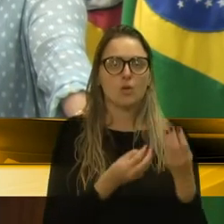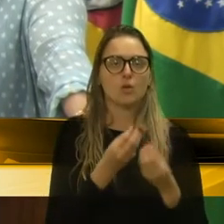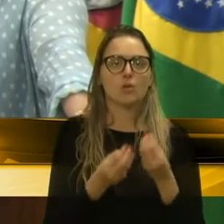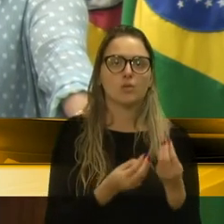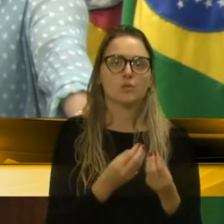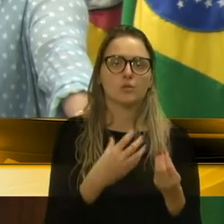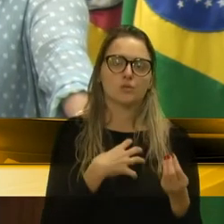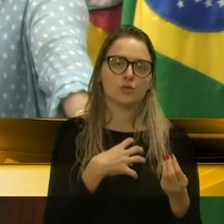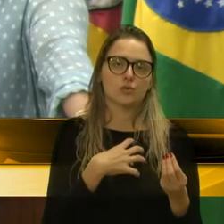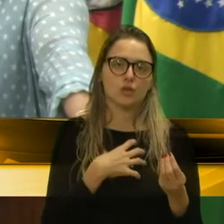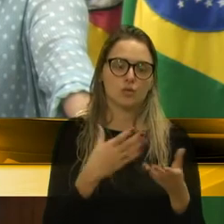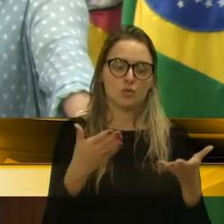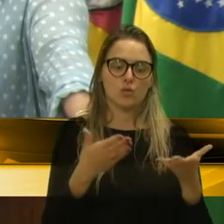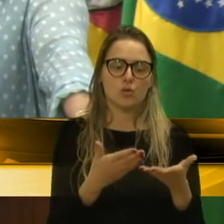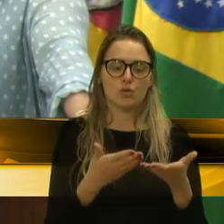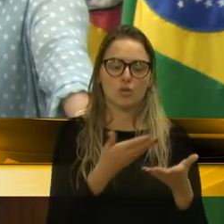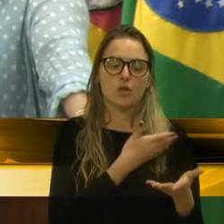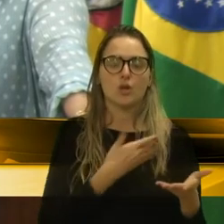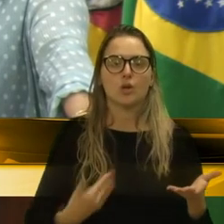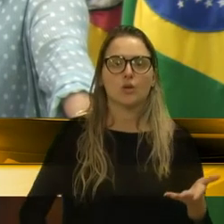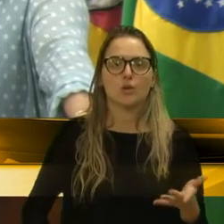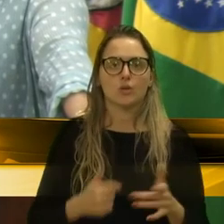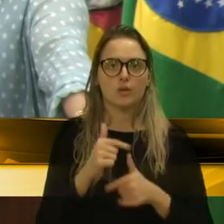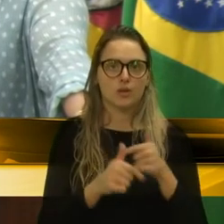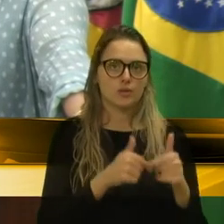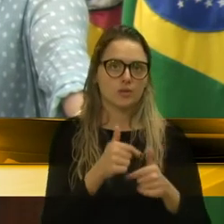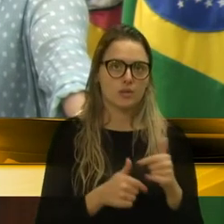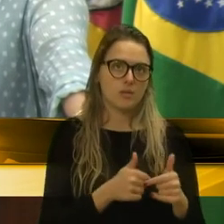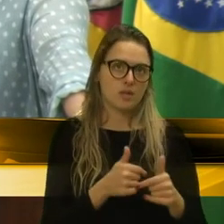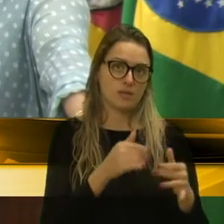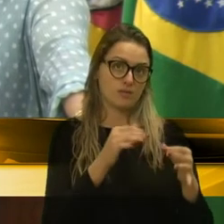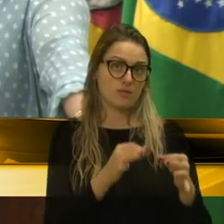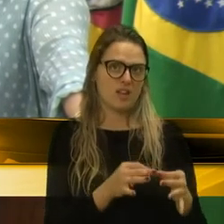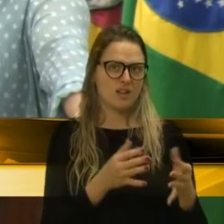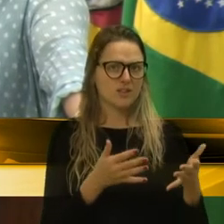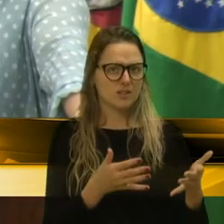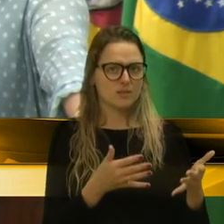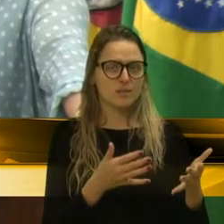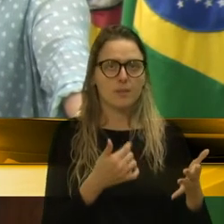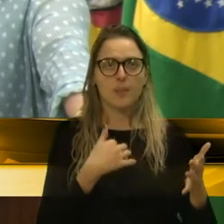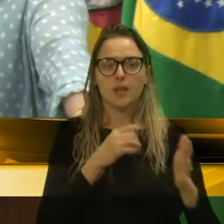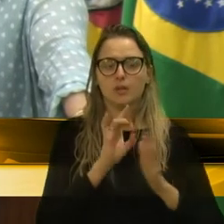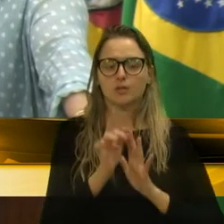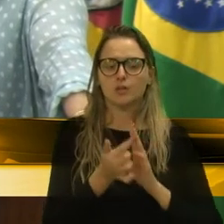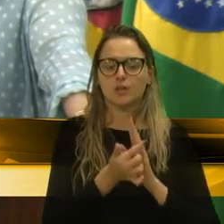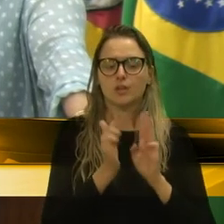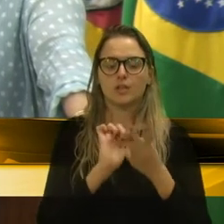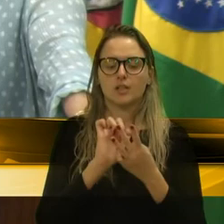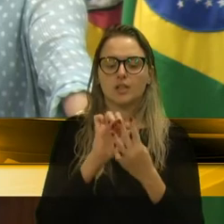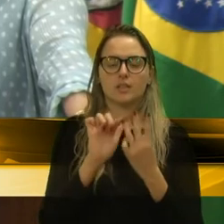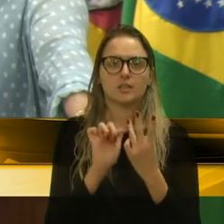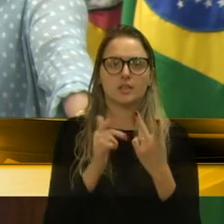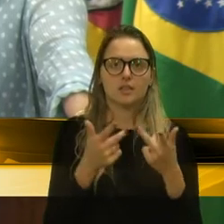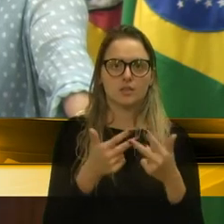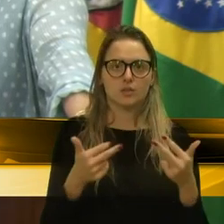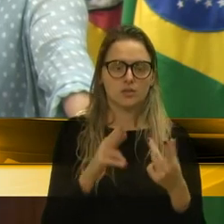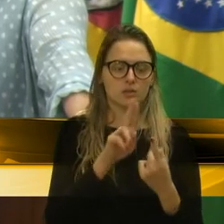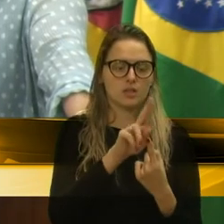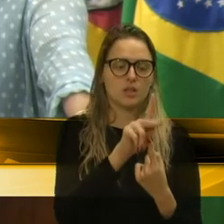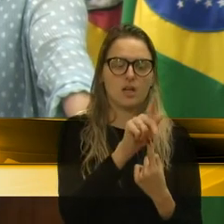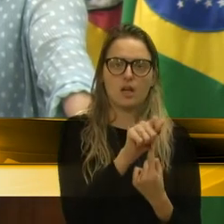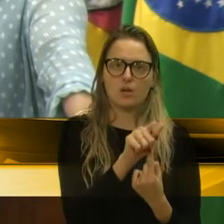de que forma a administração está trabalhando direito. Eu trouxe apenas três casas aqui. A UPA,